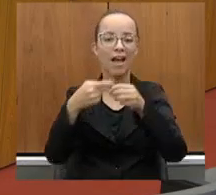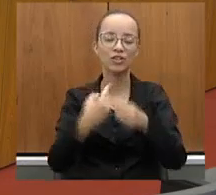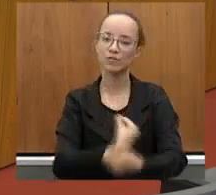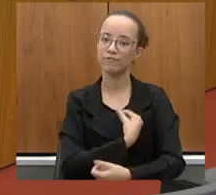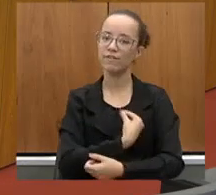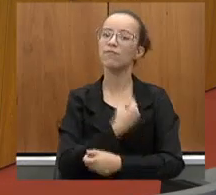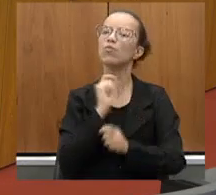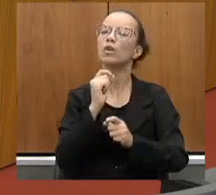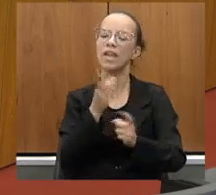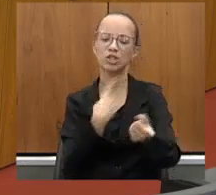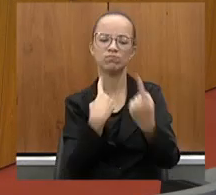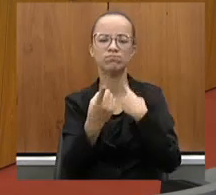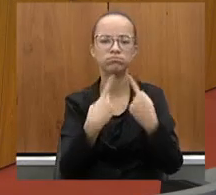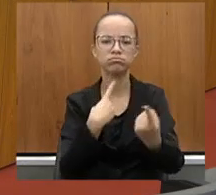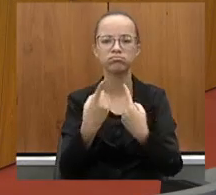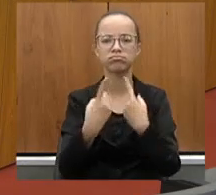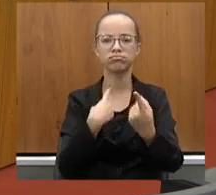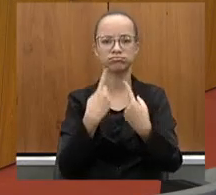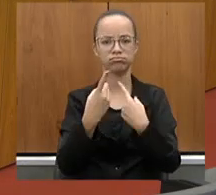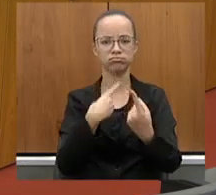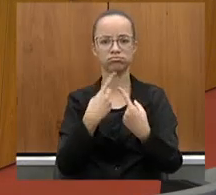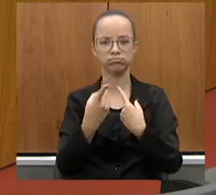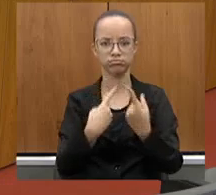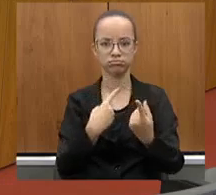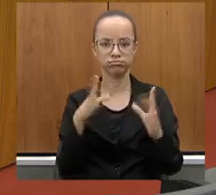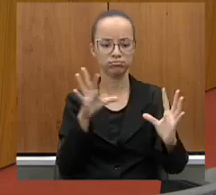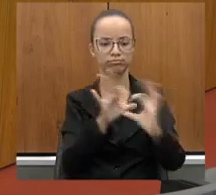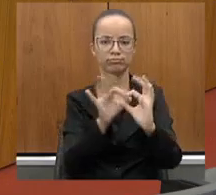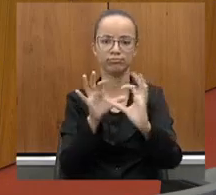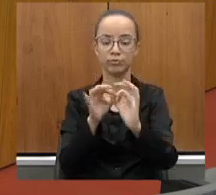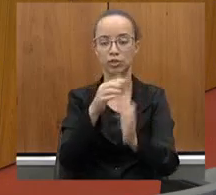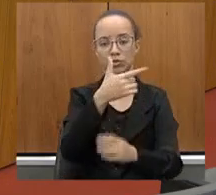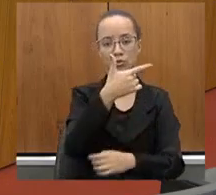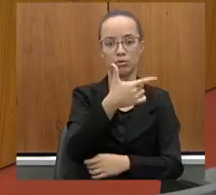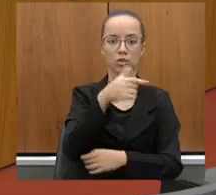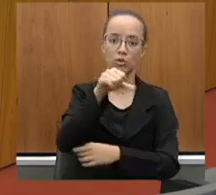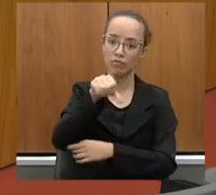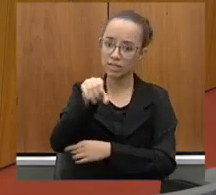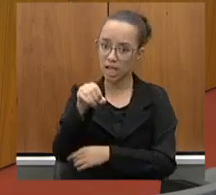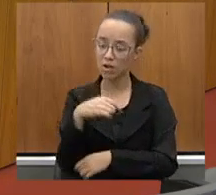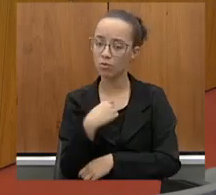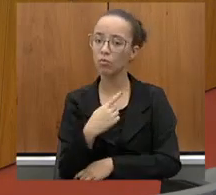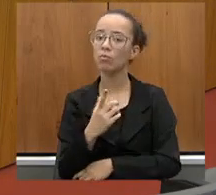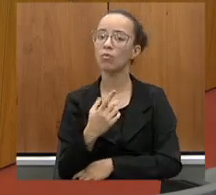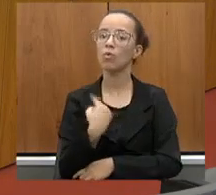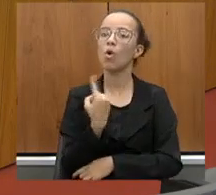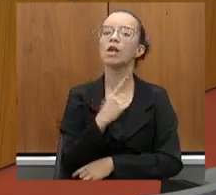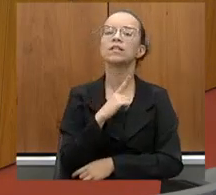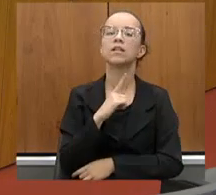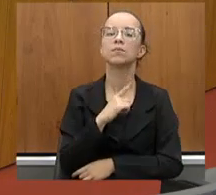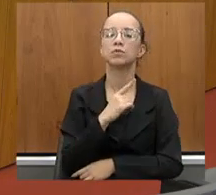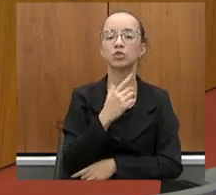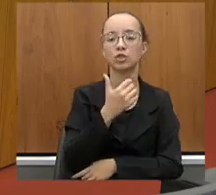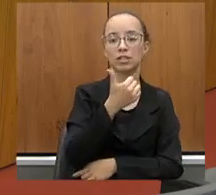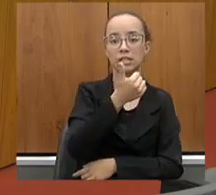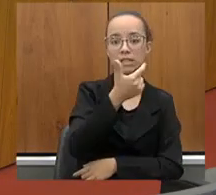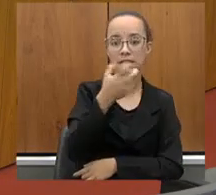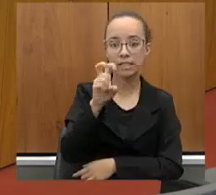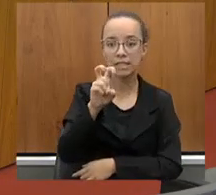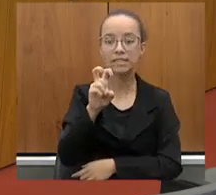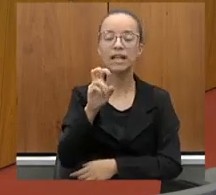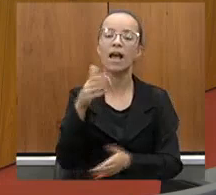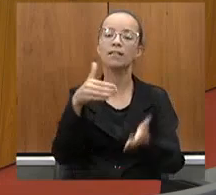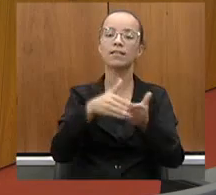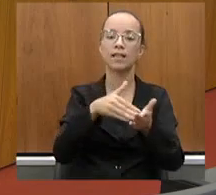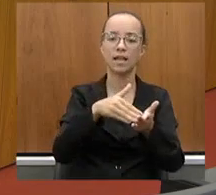de estrada, dessa mobilidade tão importante. Na 290, temos aí, de 15 a 18 mil veículos